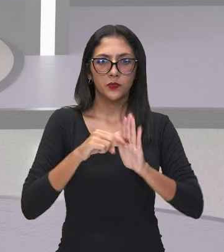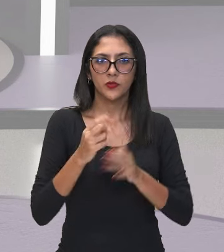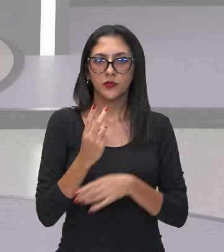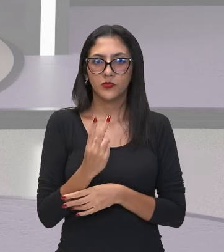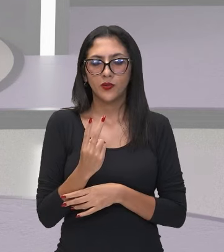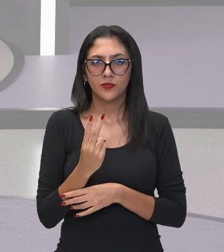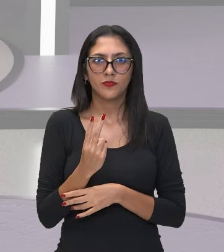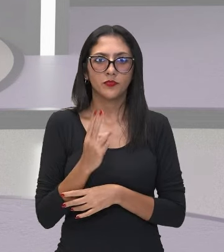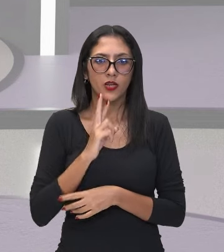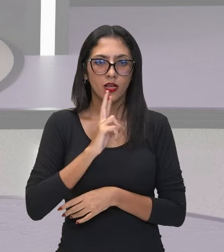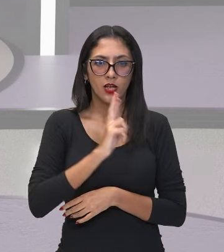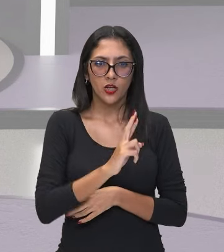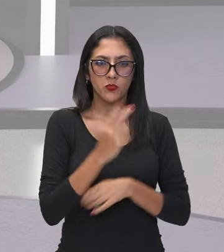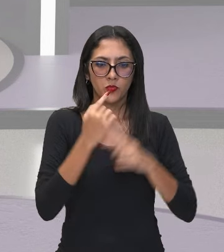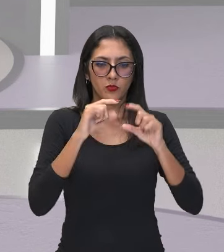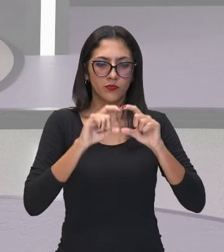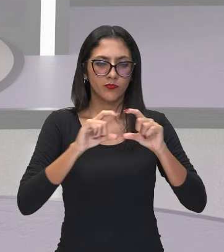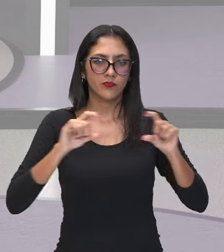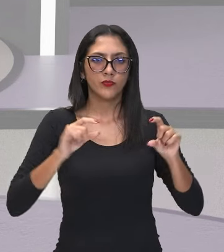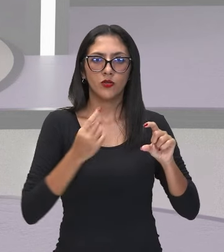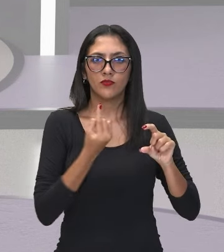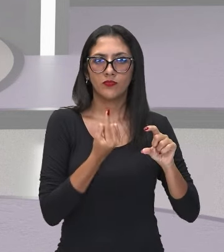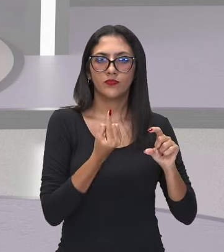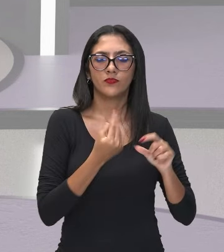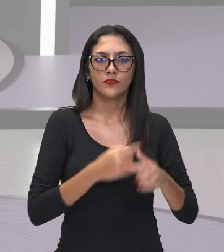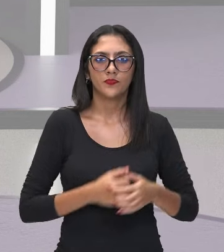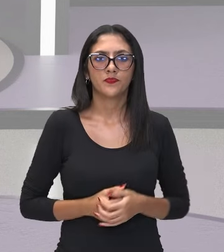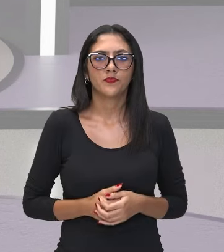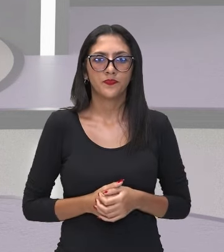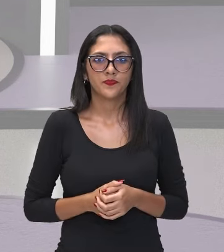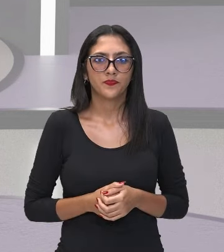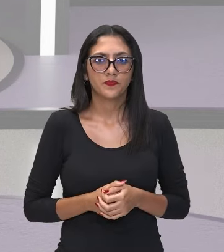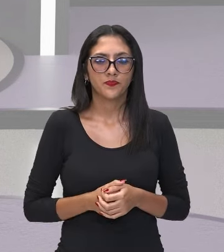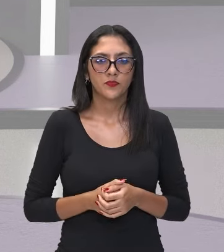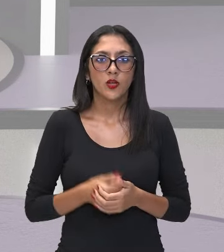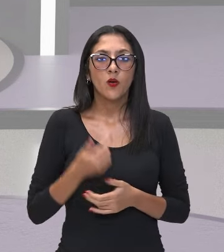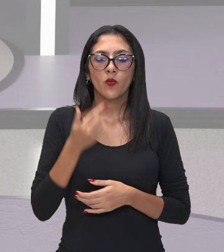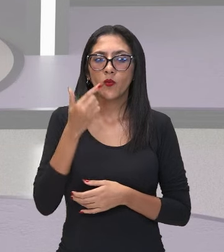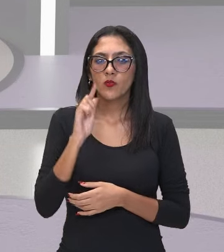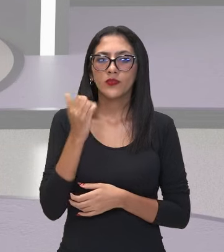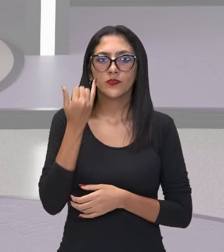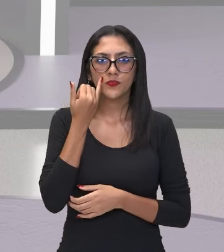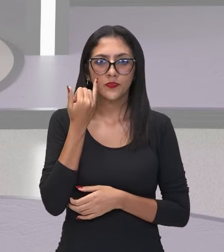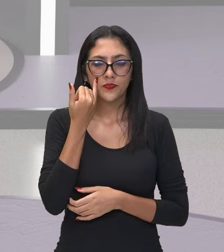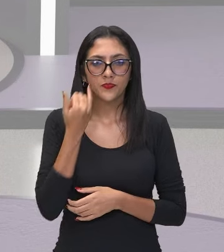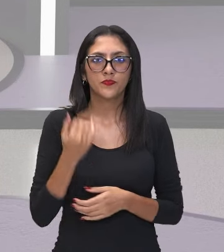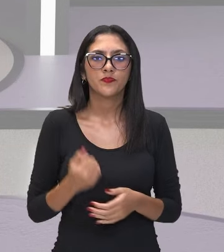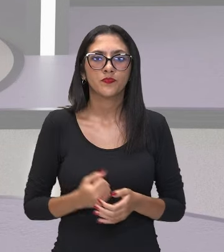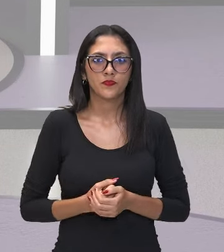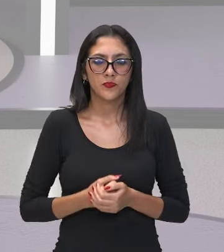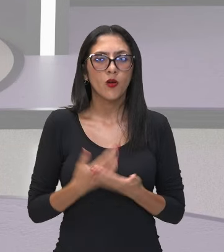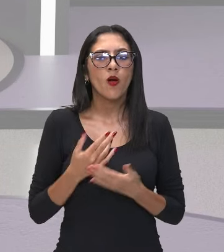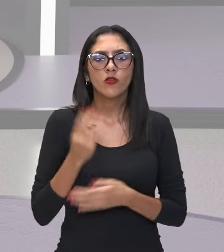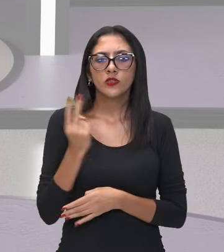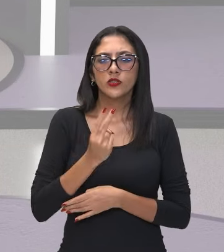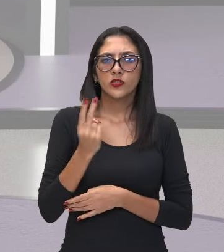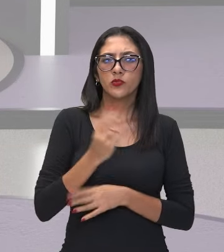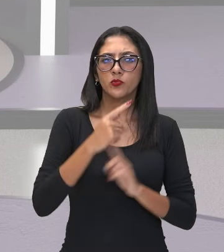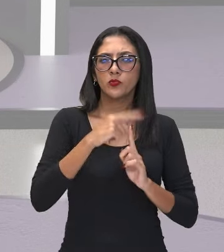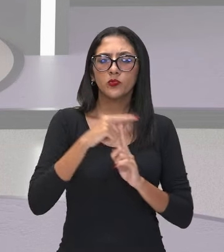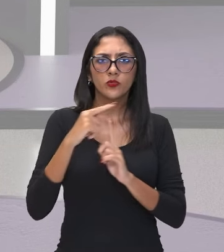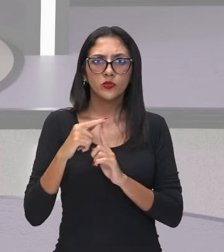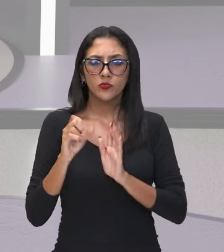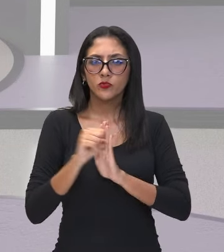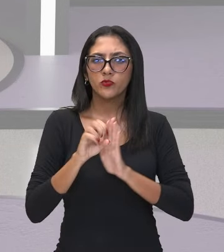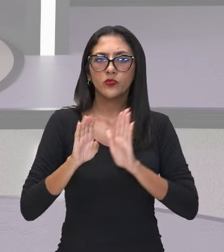Qual é o resultado? 1. Aí nós vamos fazer o próximo resultado. Que vai ser... Qual é a próxima operação? É